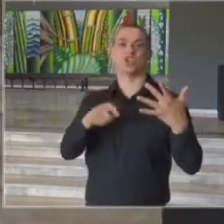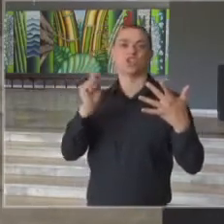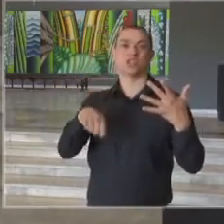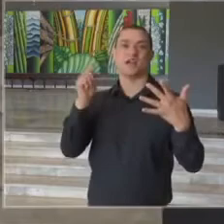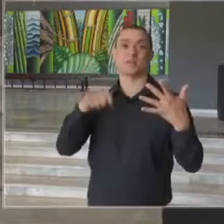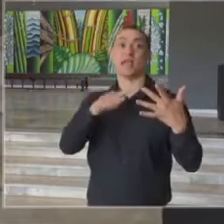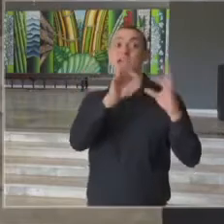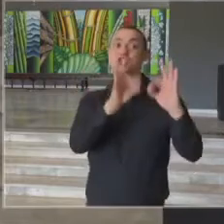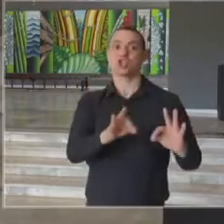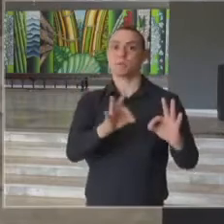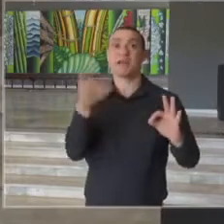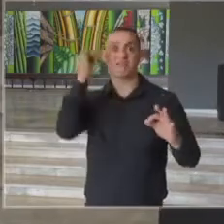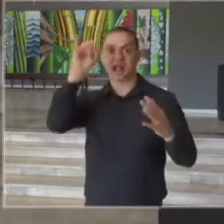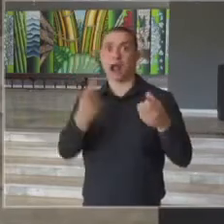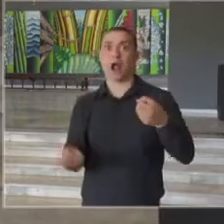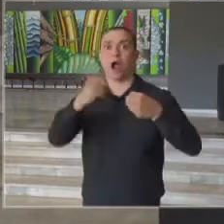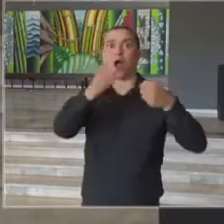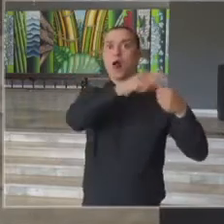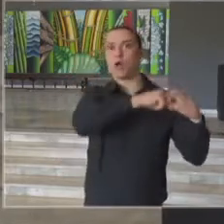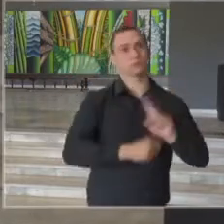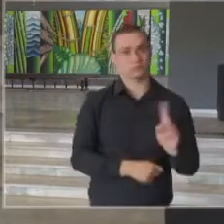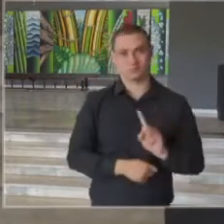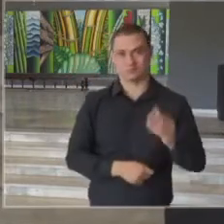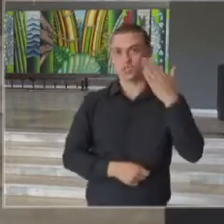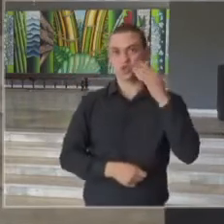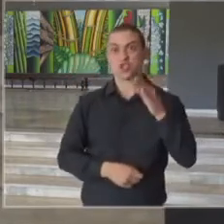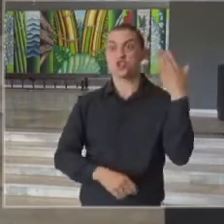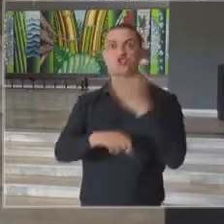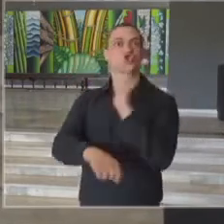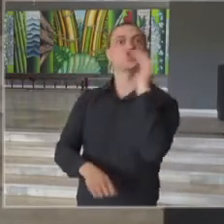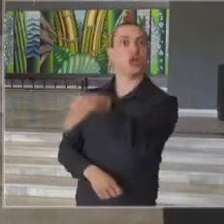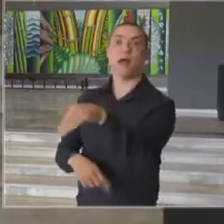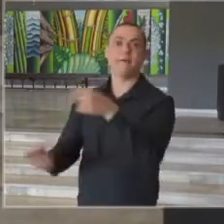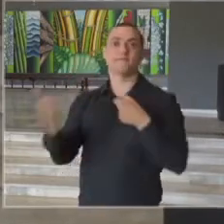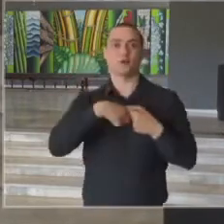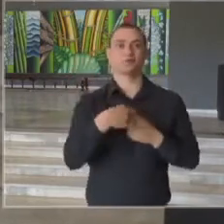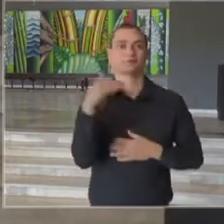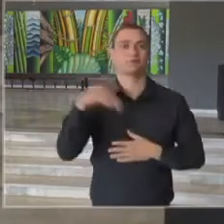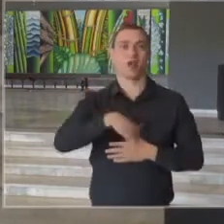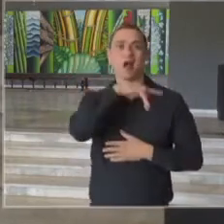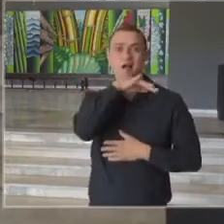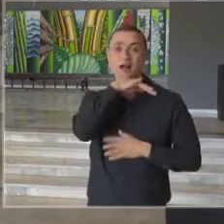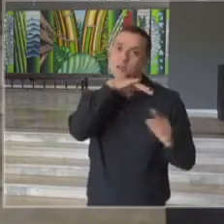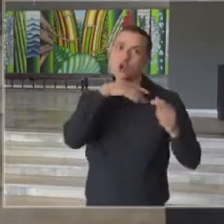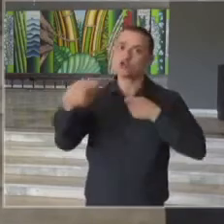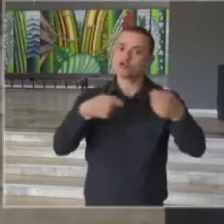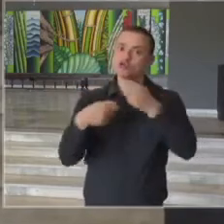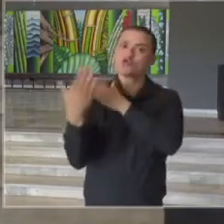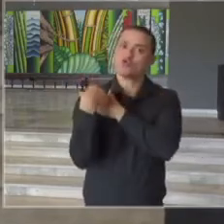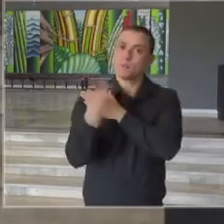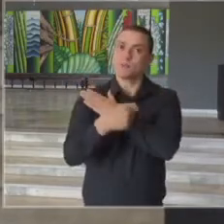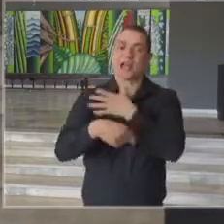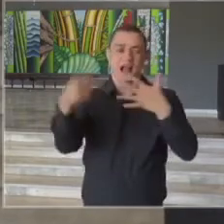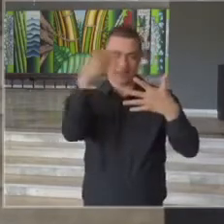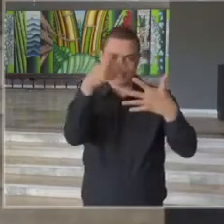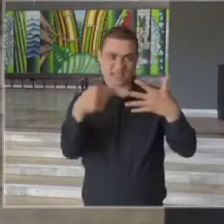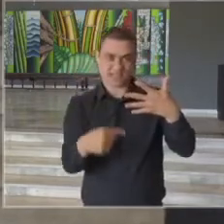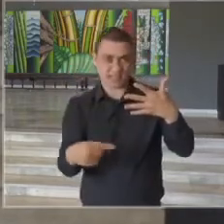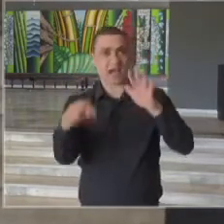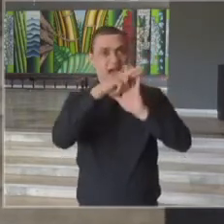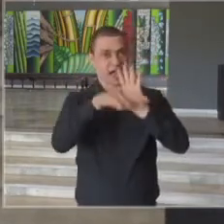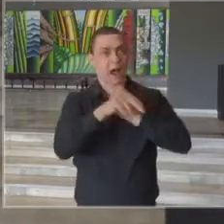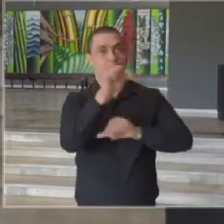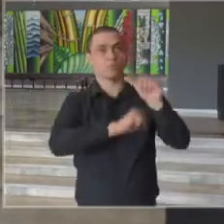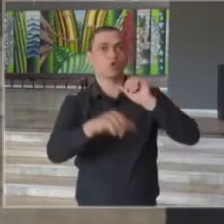garanta a estabilidade, que a gente tenha um controle responsável da pandemia, essas estão sendo